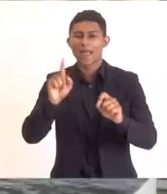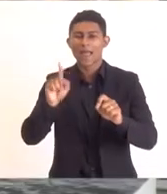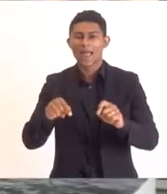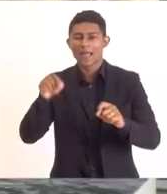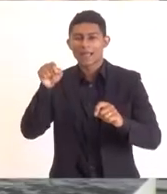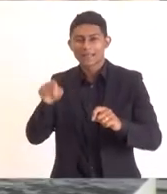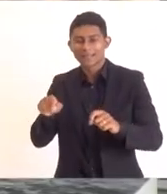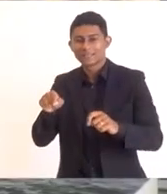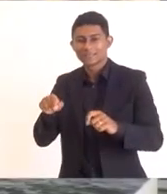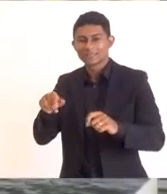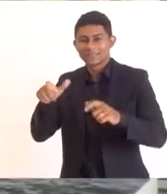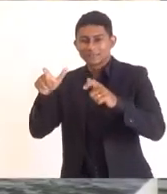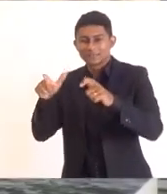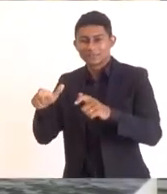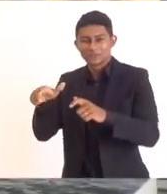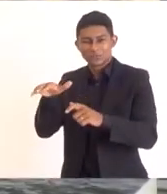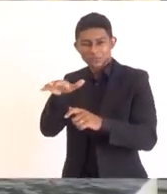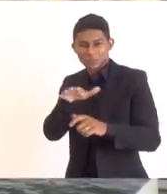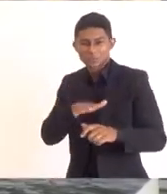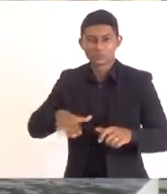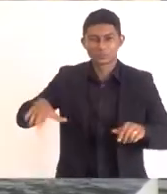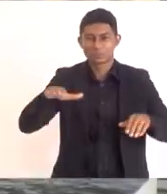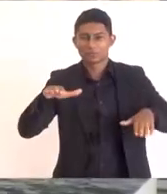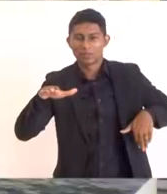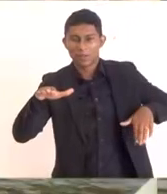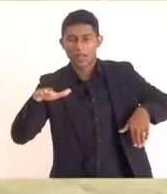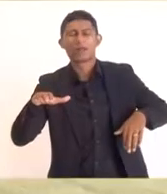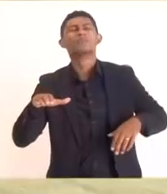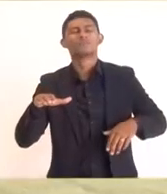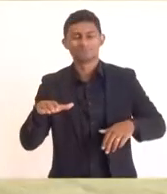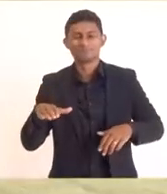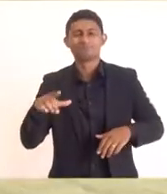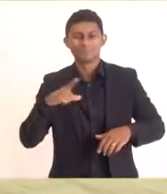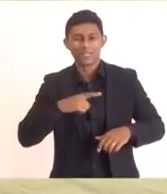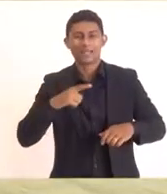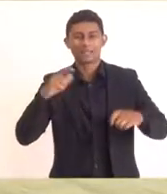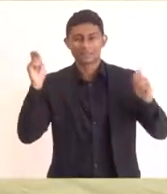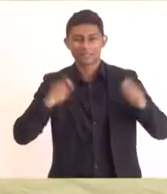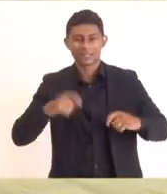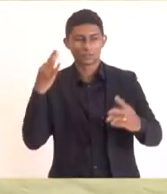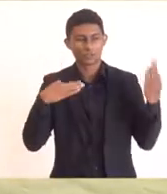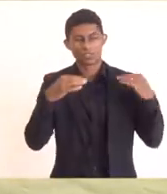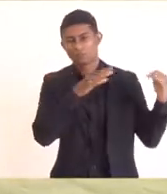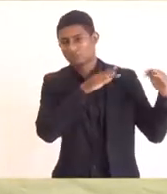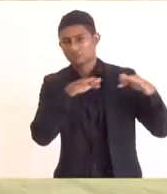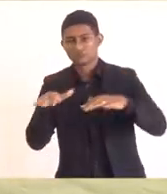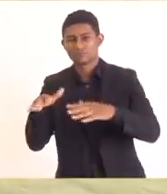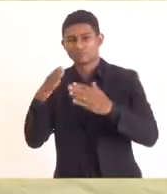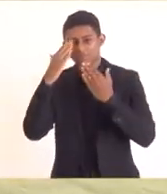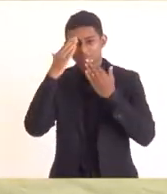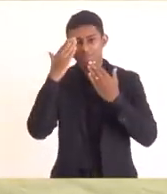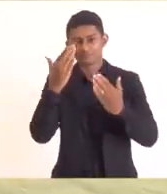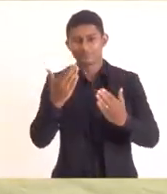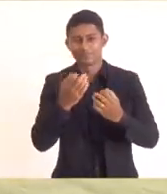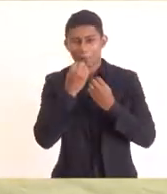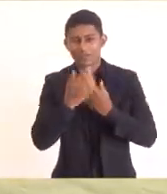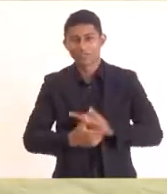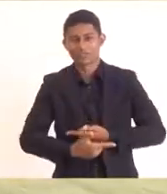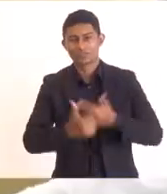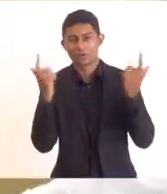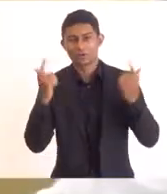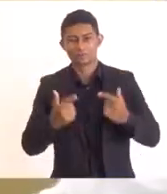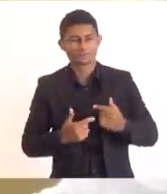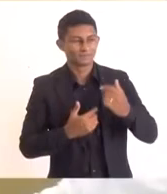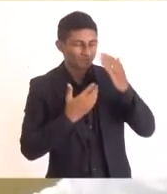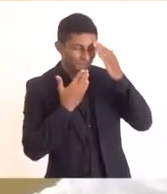do Sol. Nós temos aqui tudo para receber esses turistas. Obrigado, deputado. Boa sorte. Obrigado,